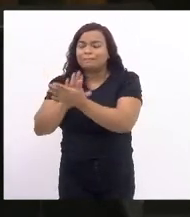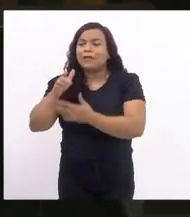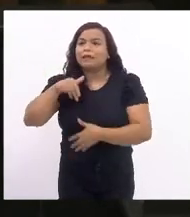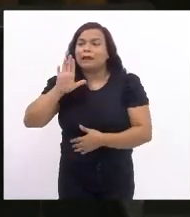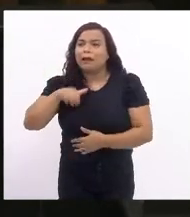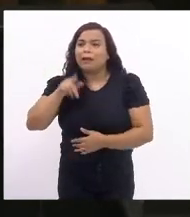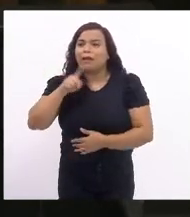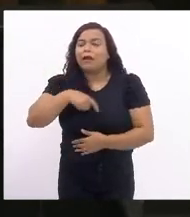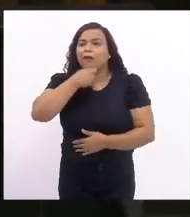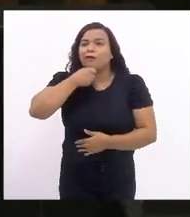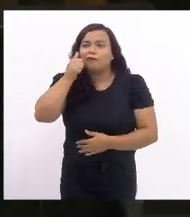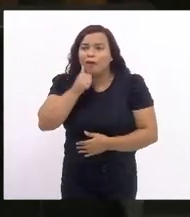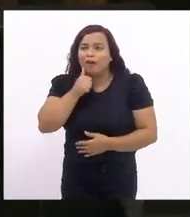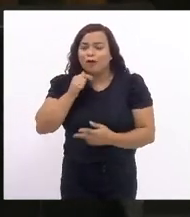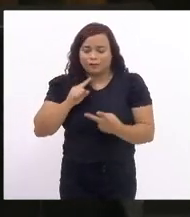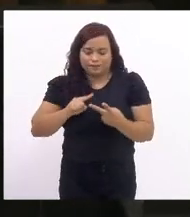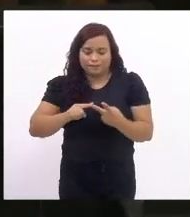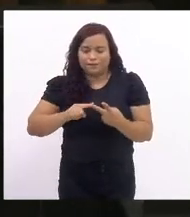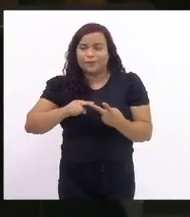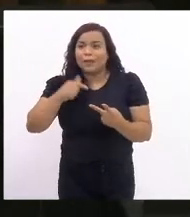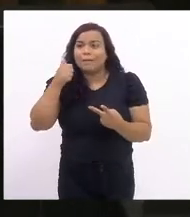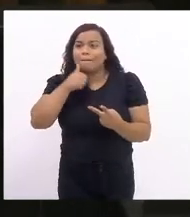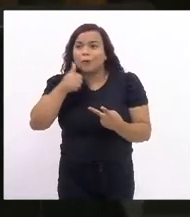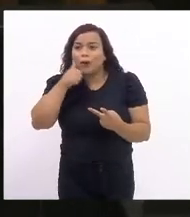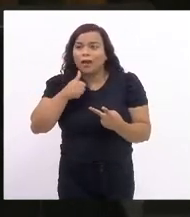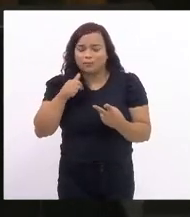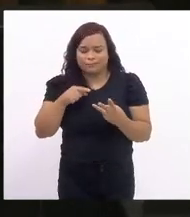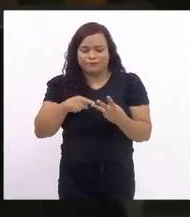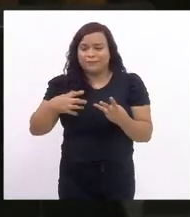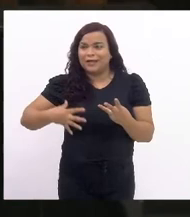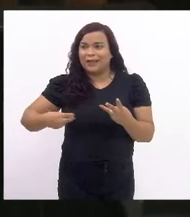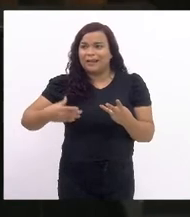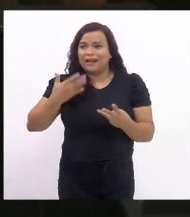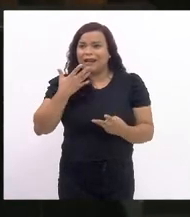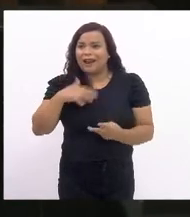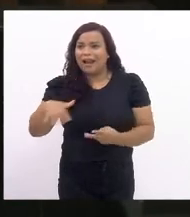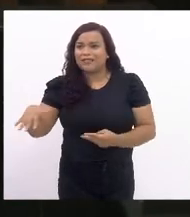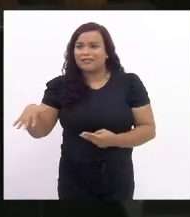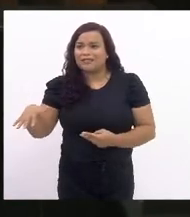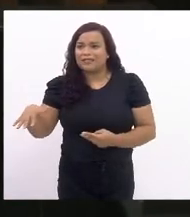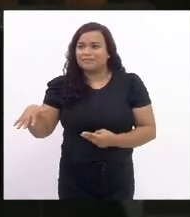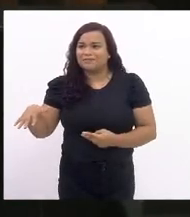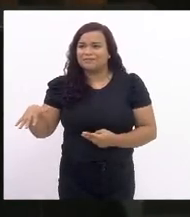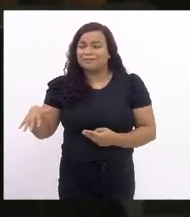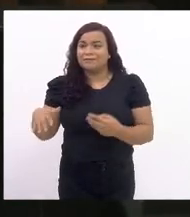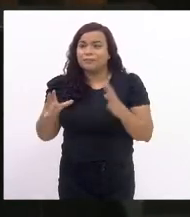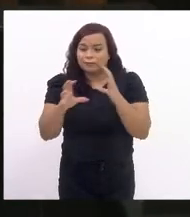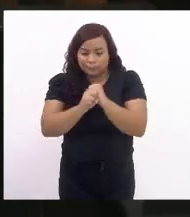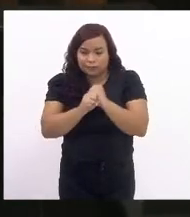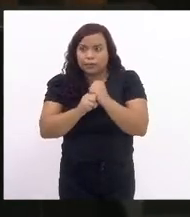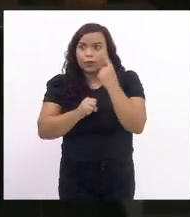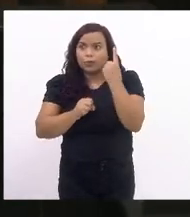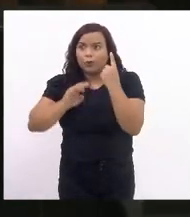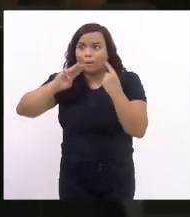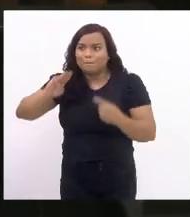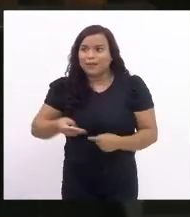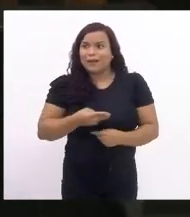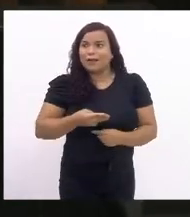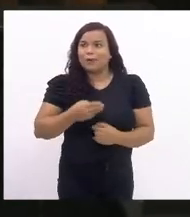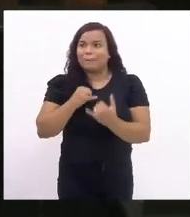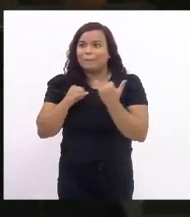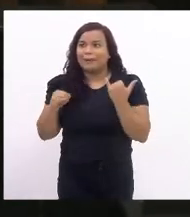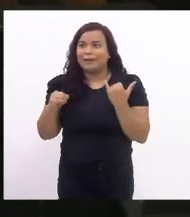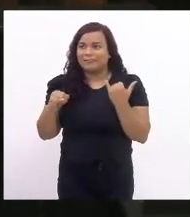e as crianças. Um milhão e meio expulsas pela